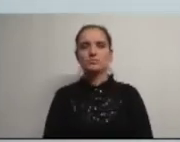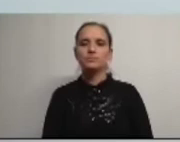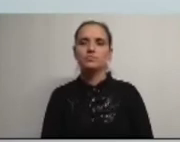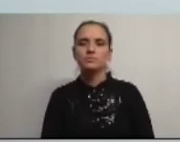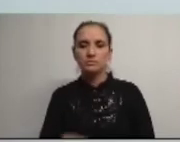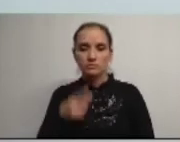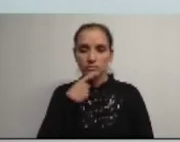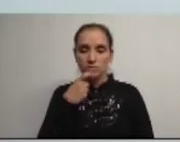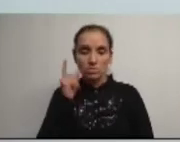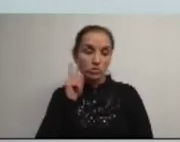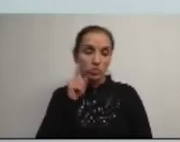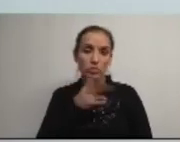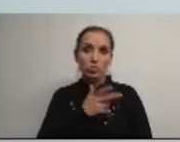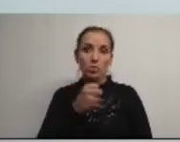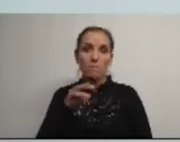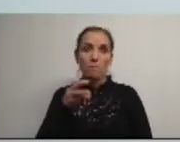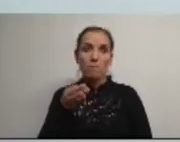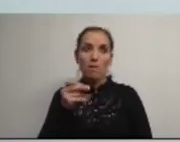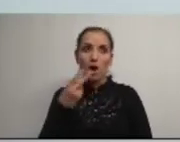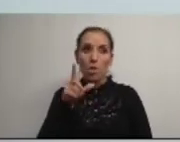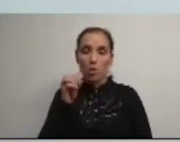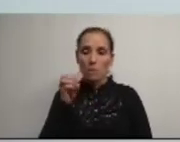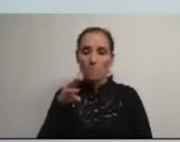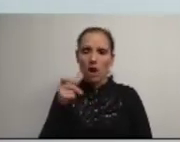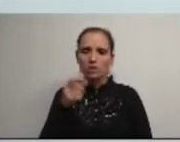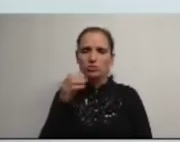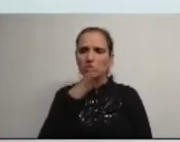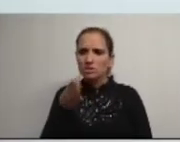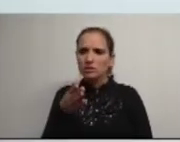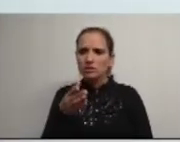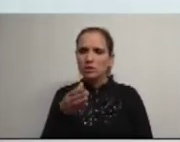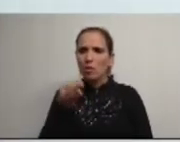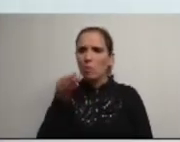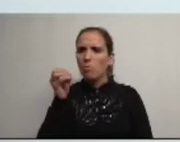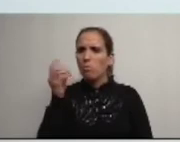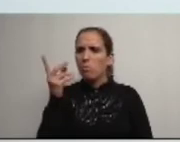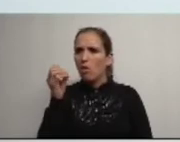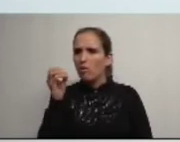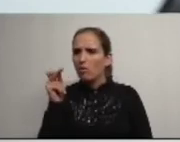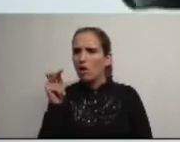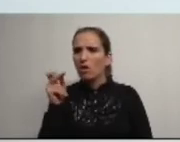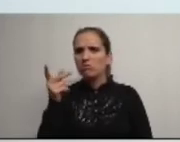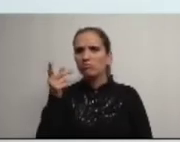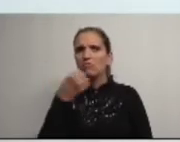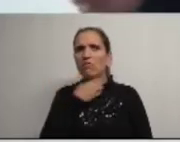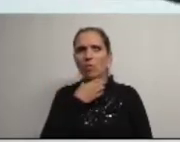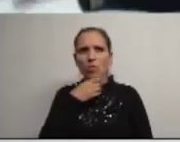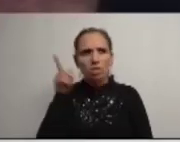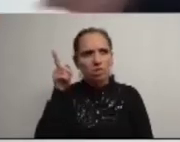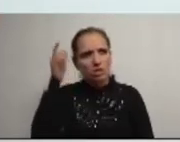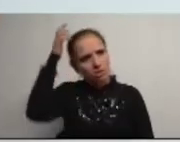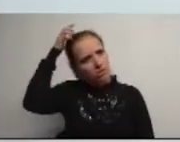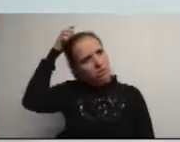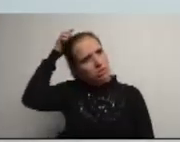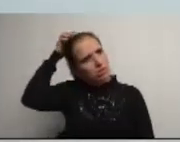importante o doutor Paulo Matos não percebeu muito bem há bocado referiu que por exemplo na Pobo ou em Vila do Conde que a câmara a